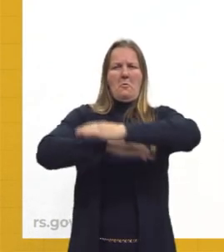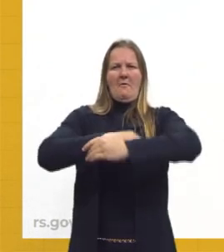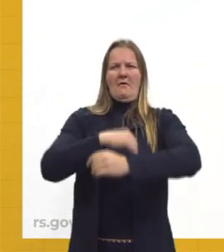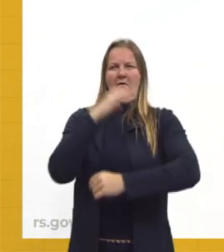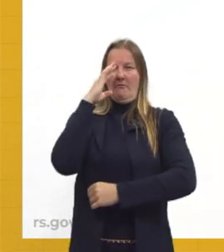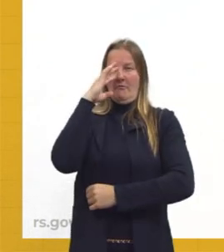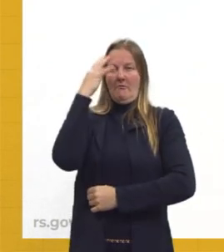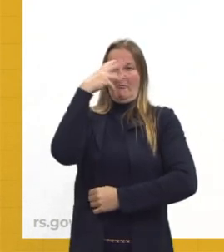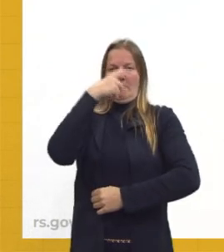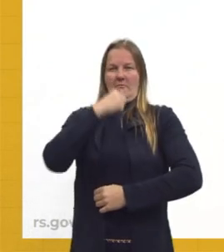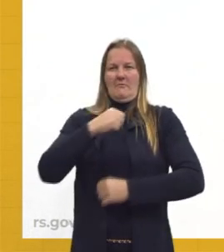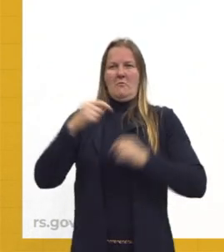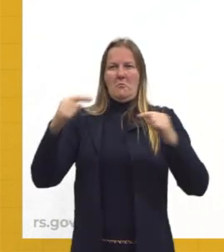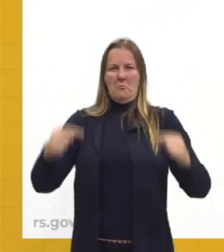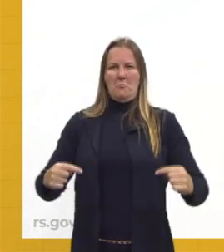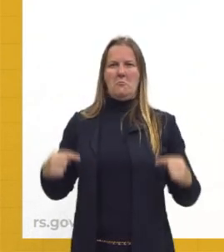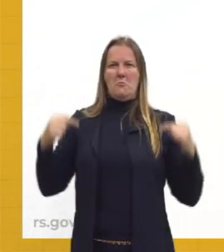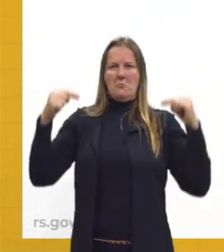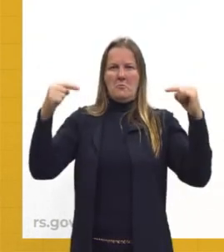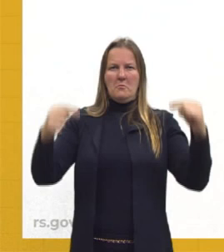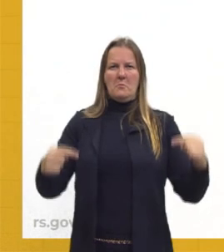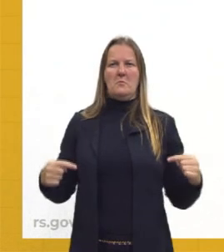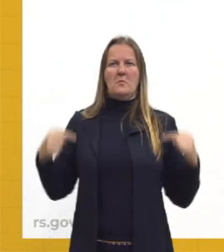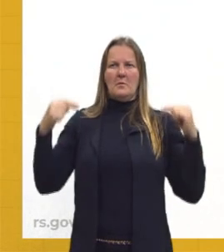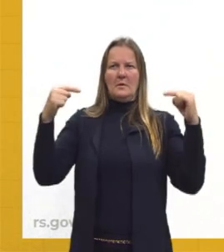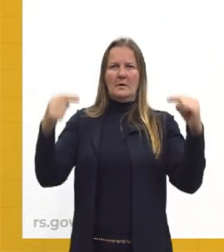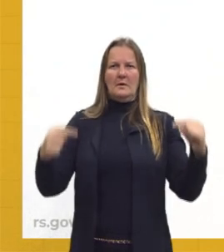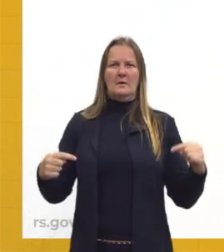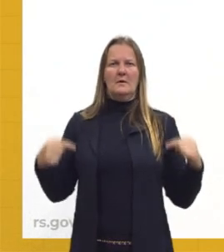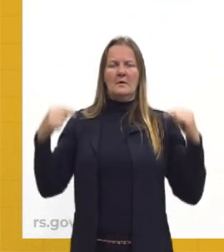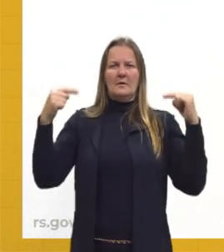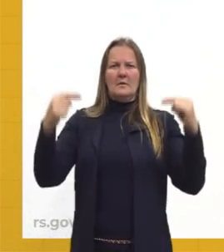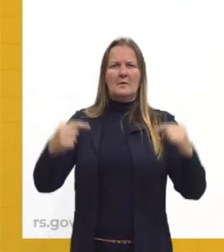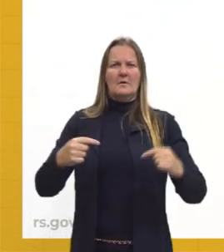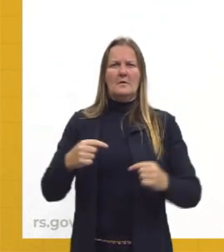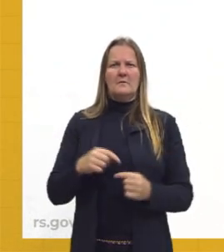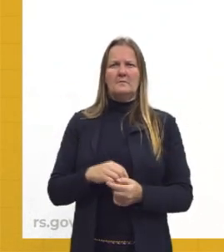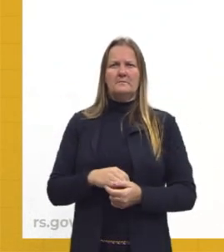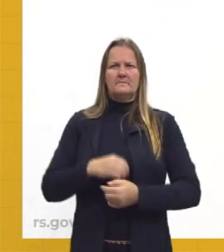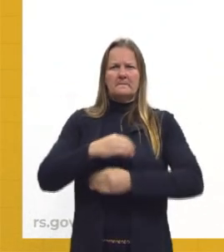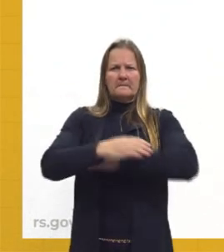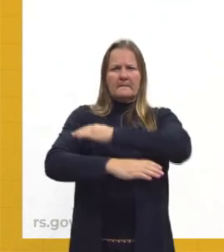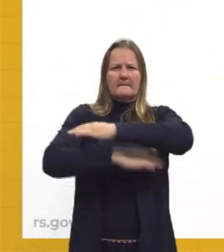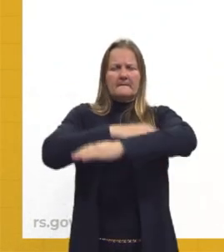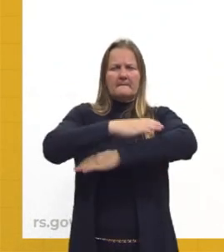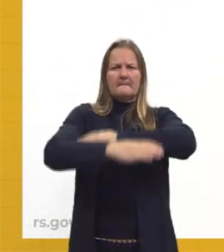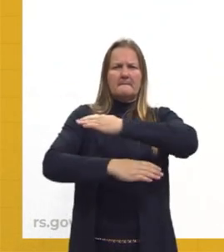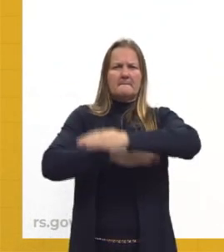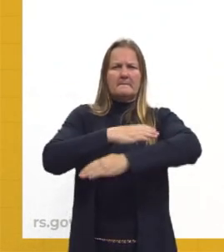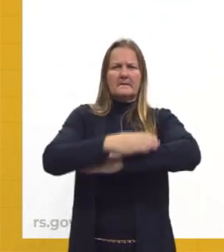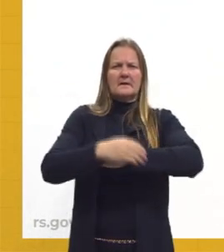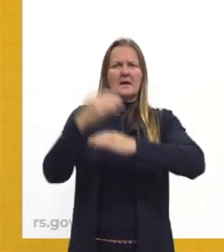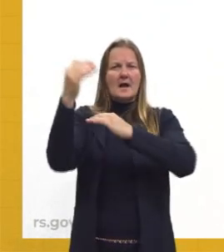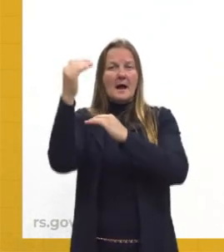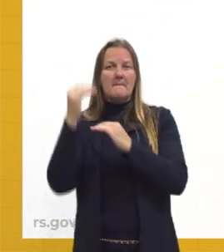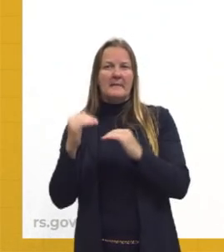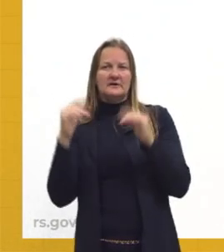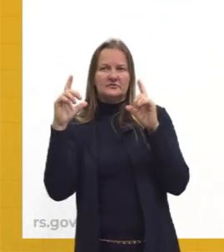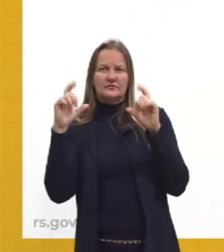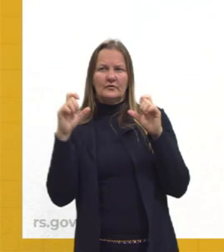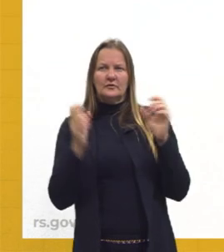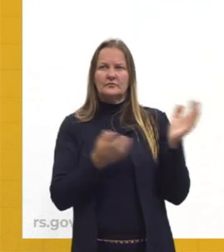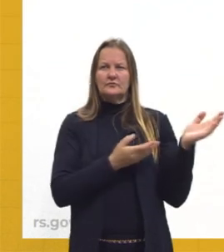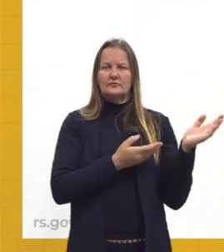tem um trator, né, fazendo, é, passando algum produto. E abaixo nós temos justamente essa